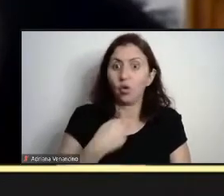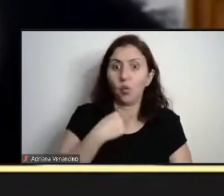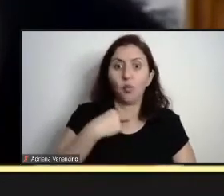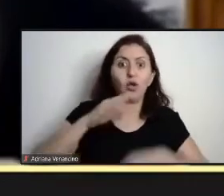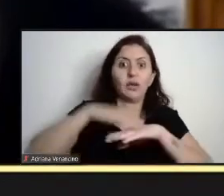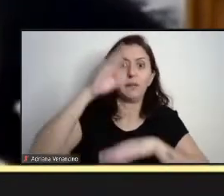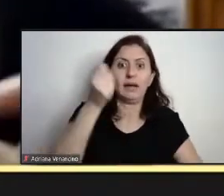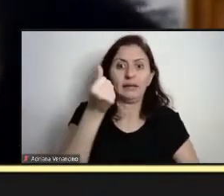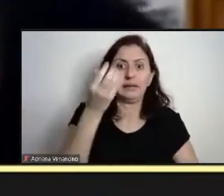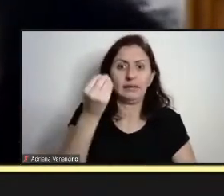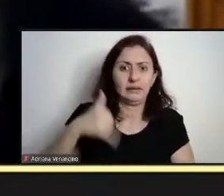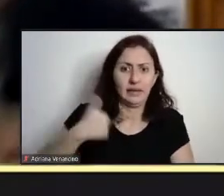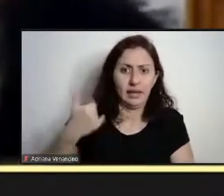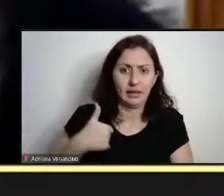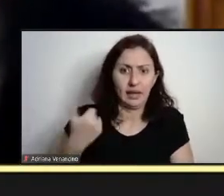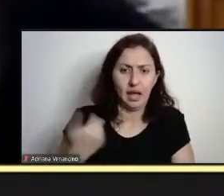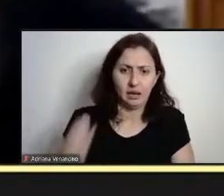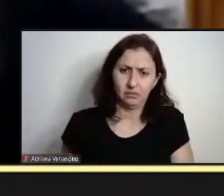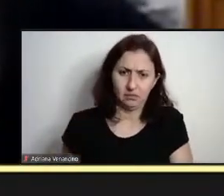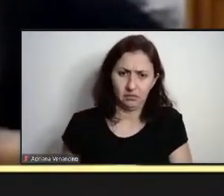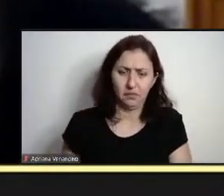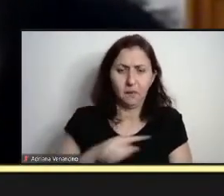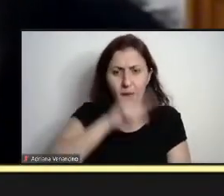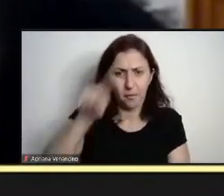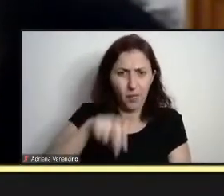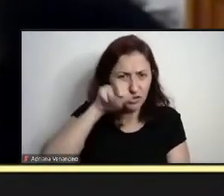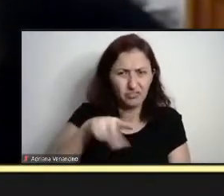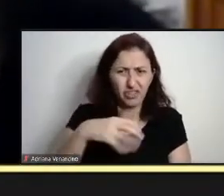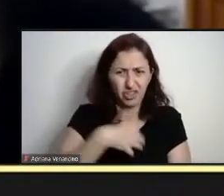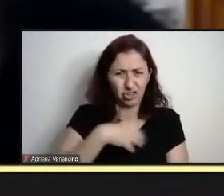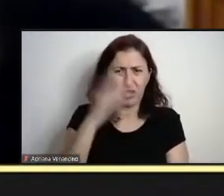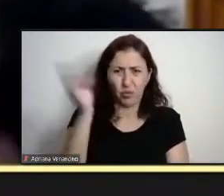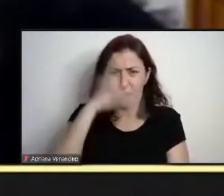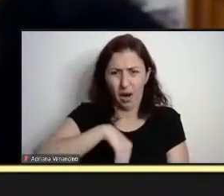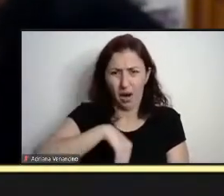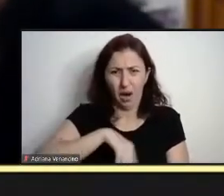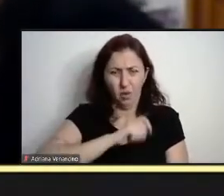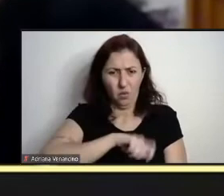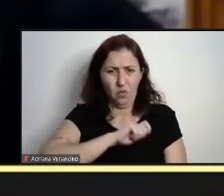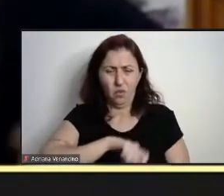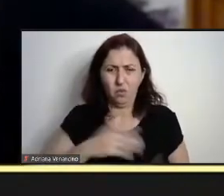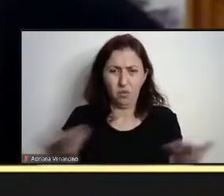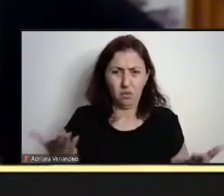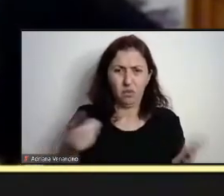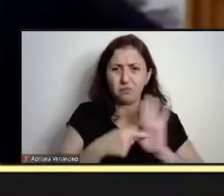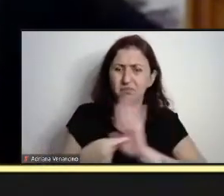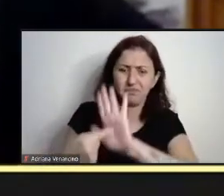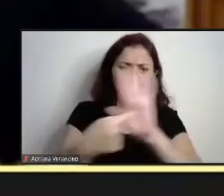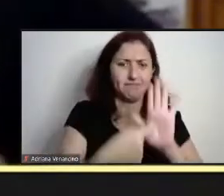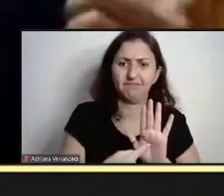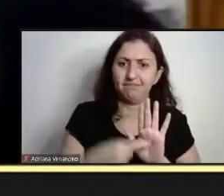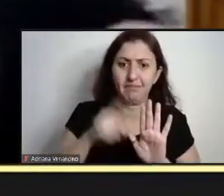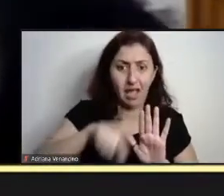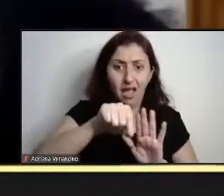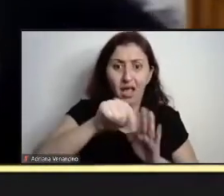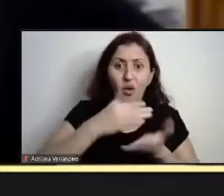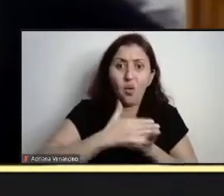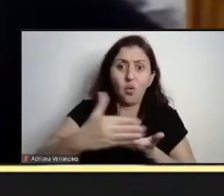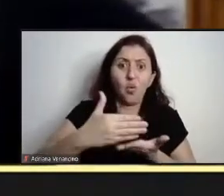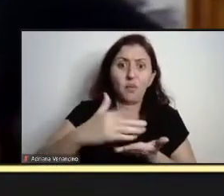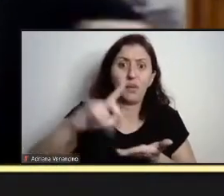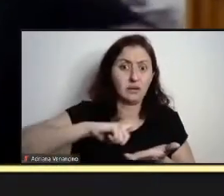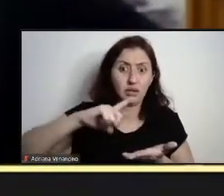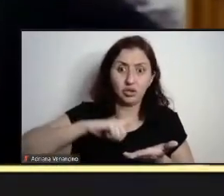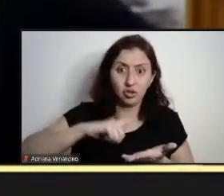perversidade, ela aparece, e isso, no começo, tinha muita